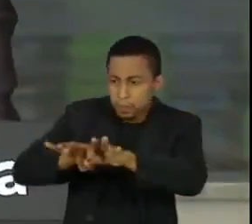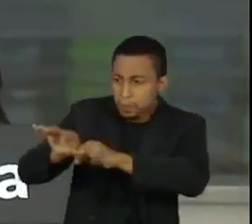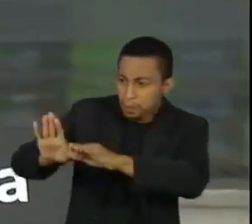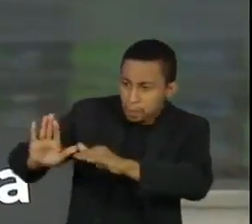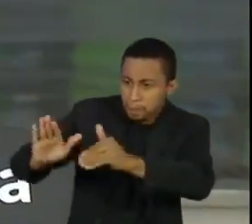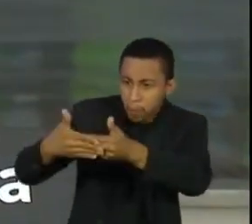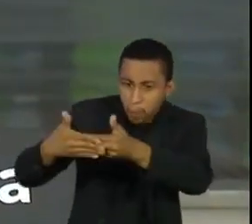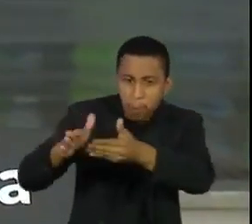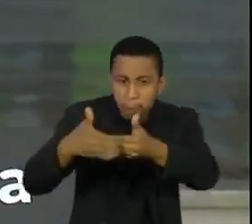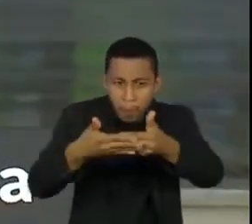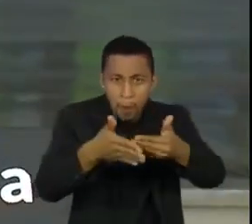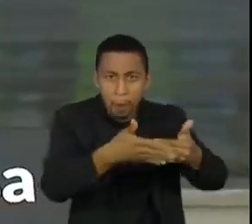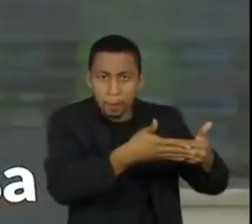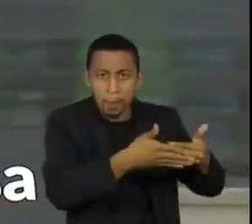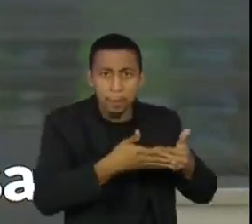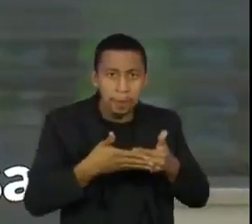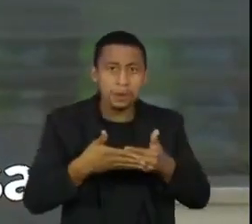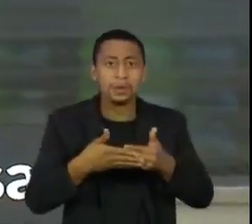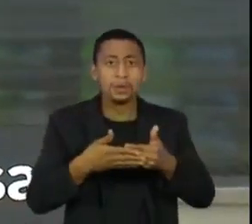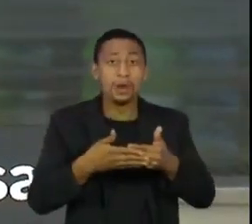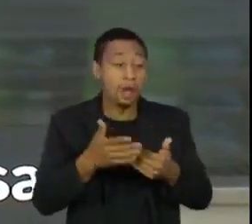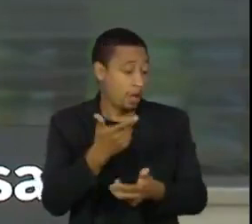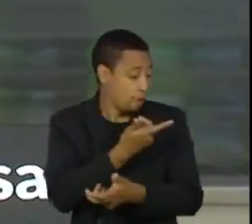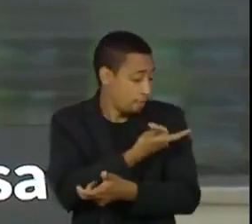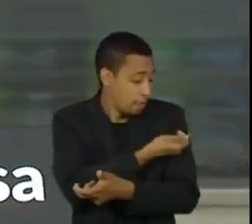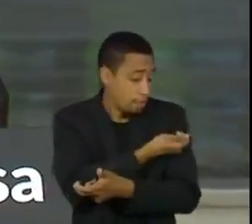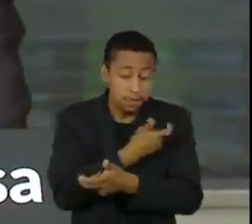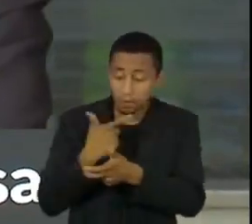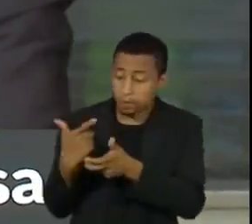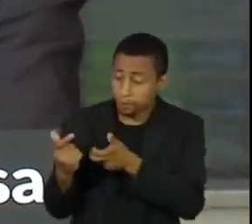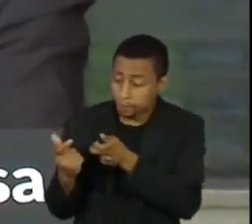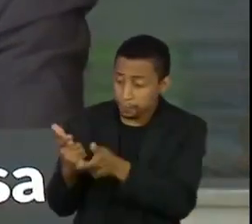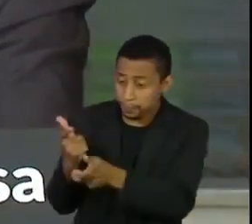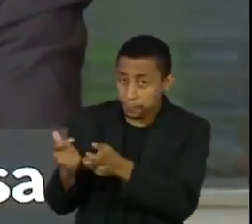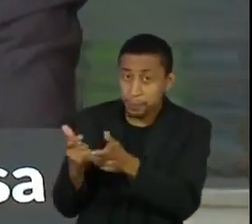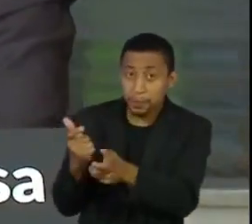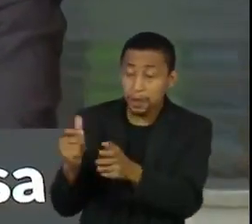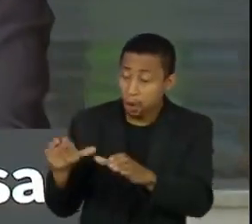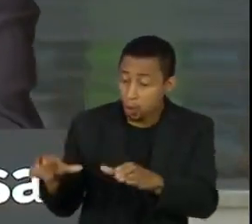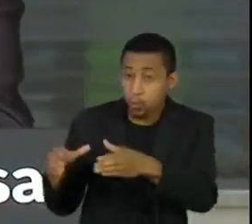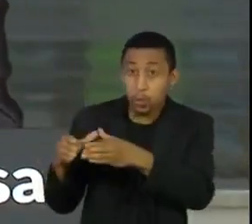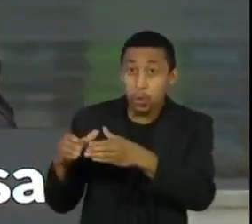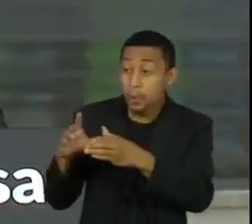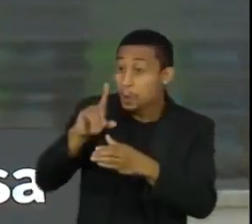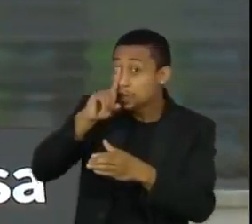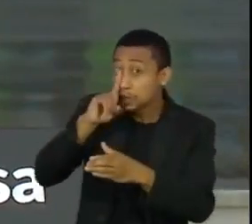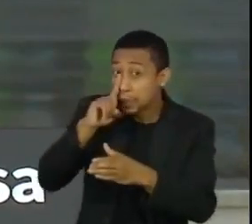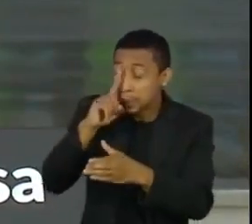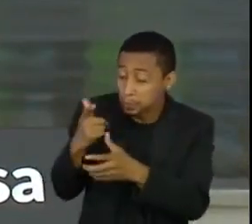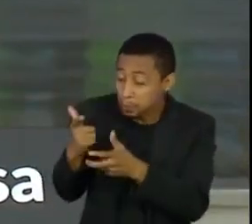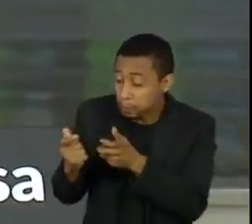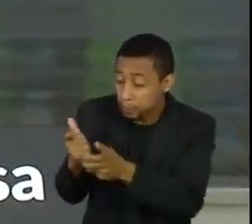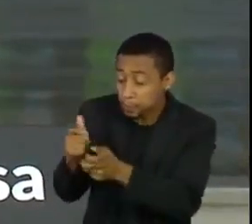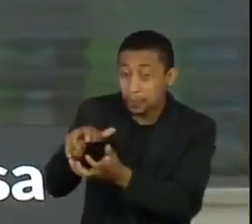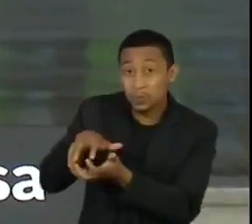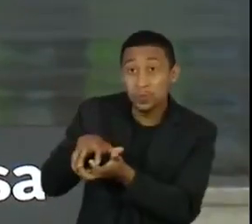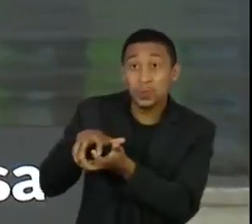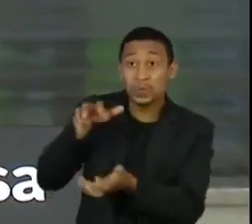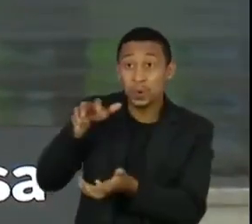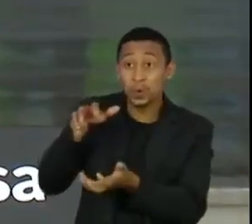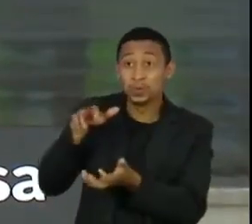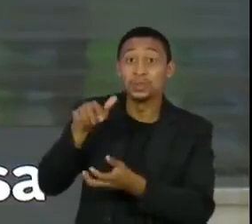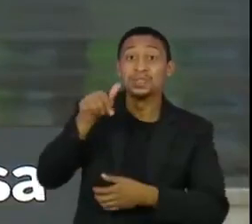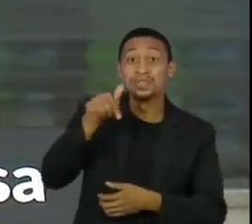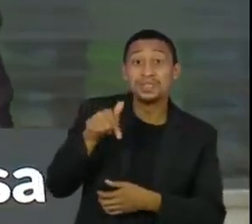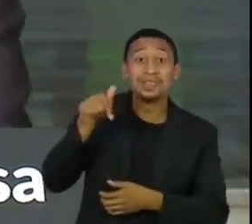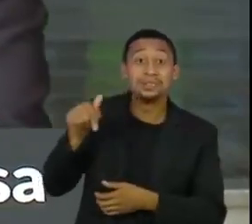especialmente naquele público mais vulnerável, que corresponde à maior taxa de mortalidade, os idosos correspondem a